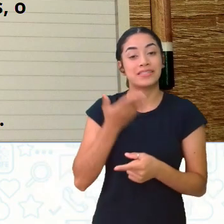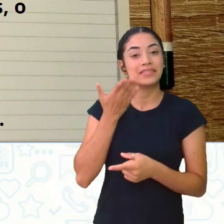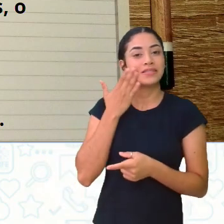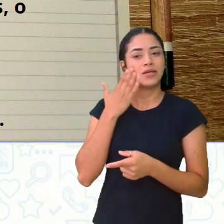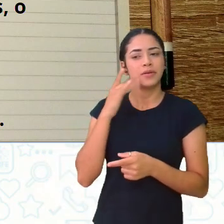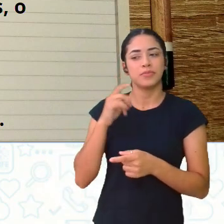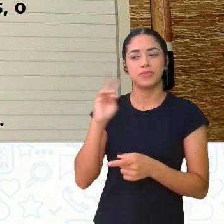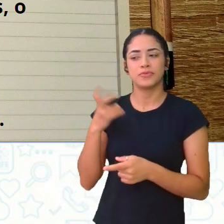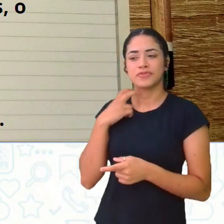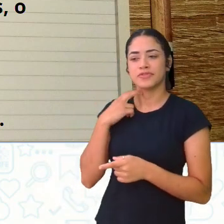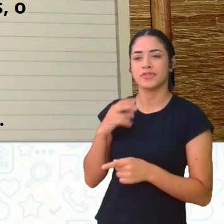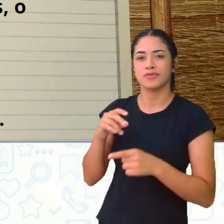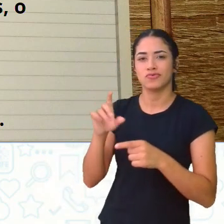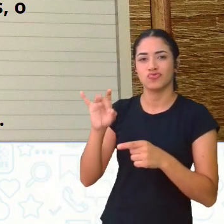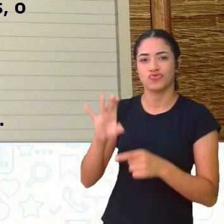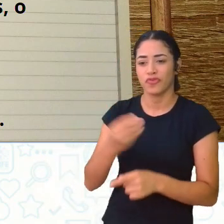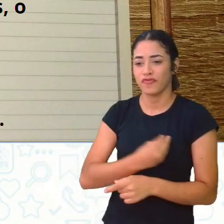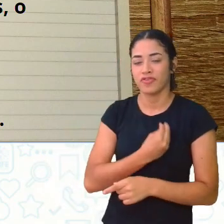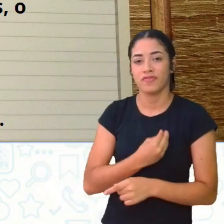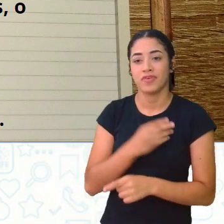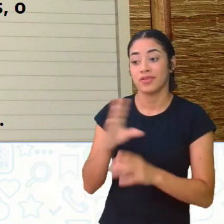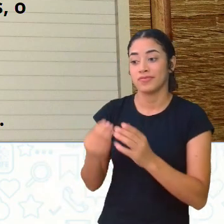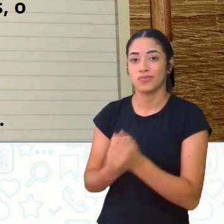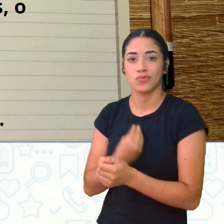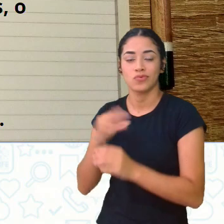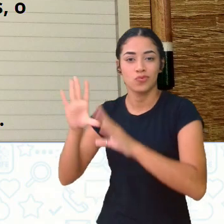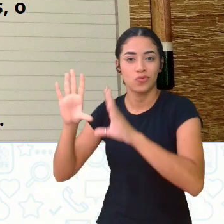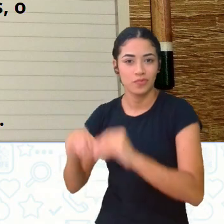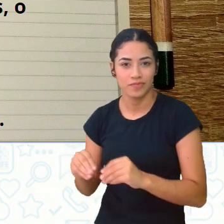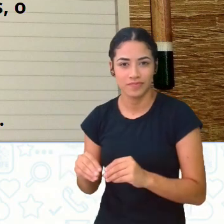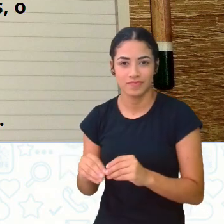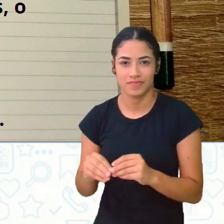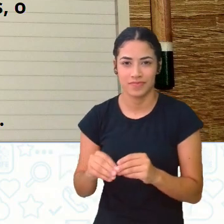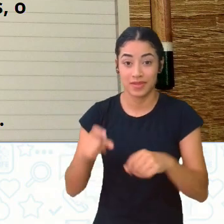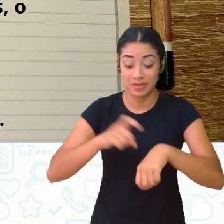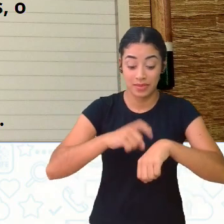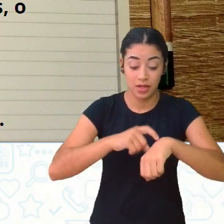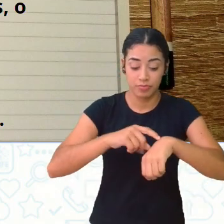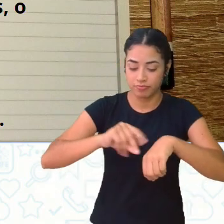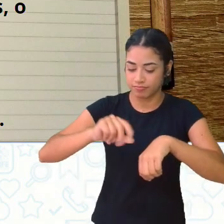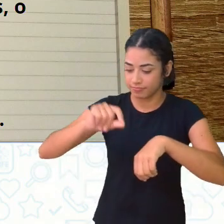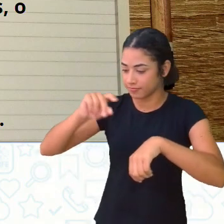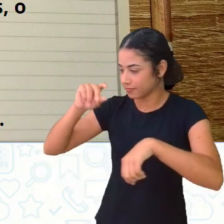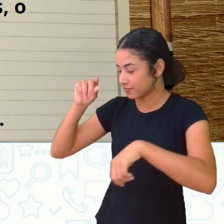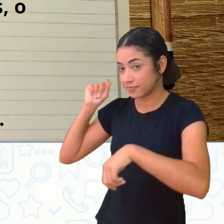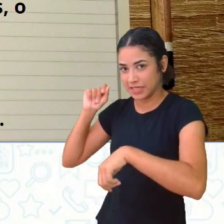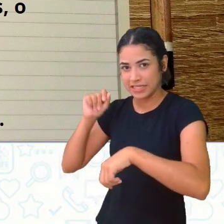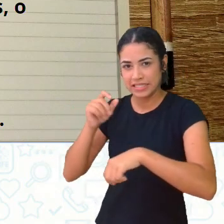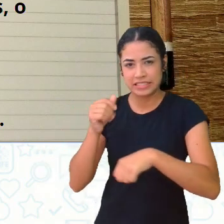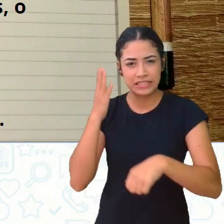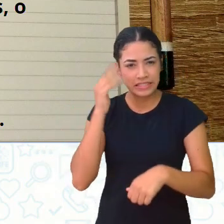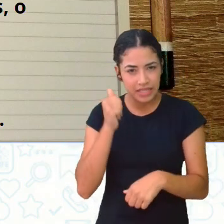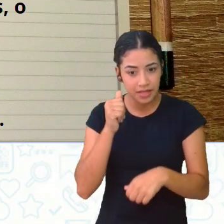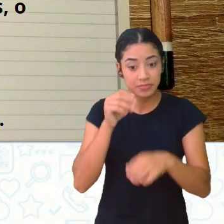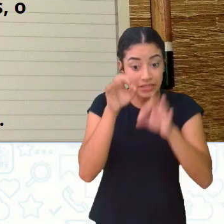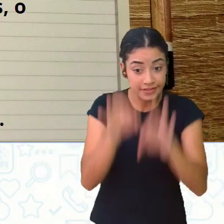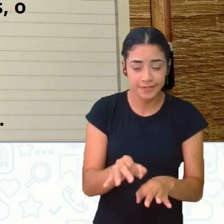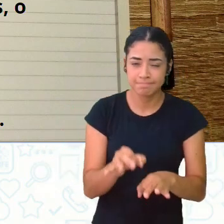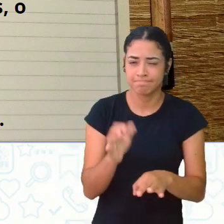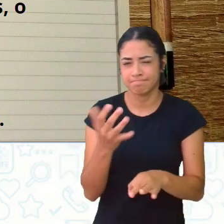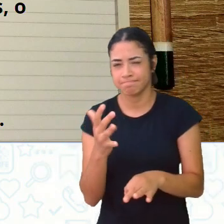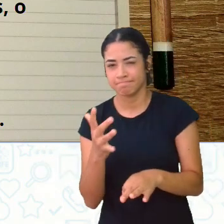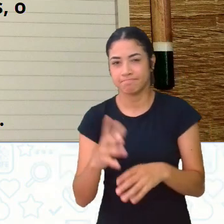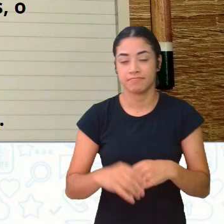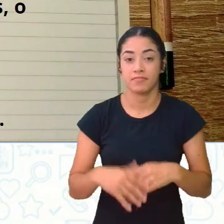A gente tem a marcação Do tempo Há muito e muito tempo Ou seja Ele não é muito determinado Dentro da nossa narrativa E o narrador Que é o